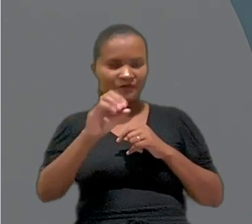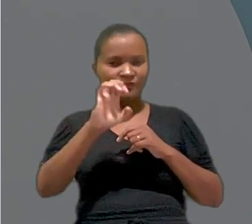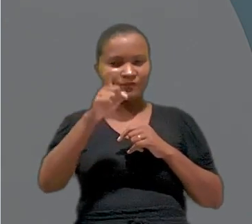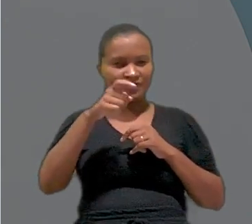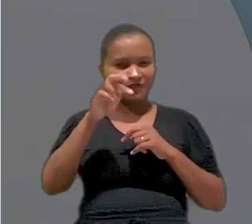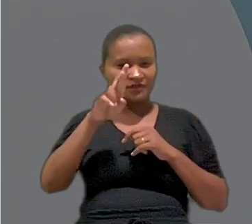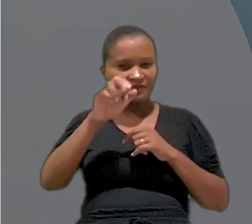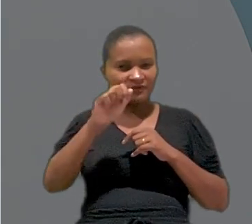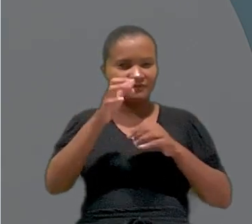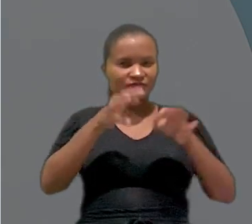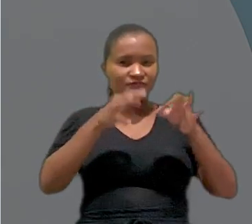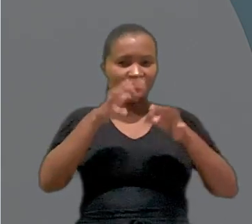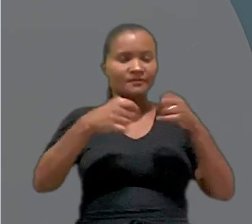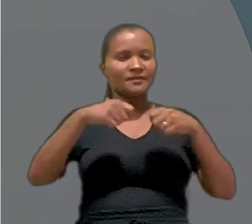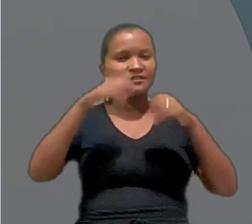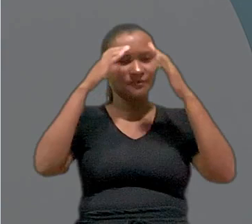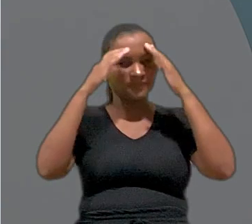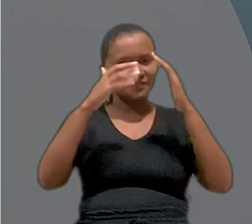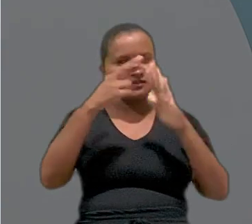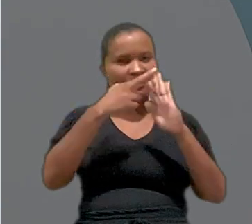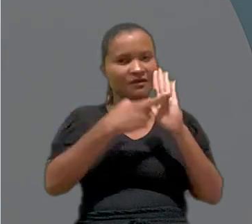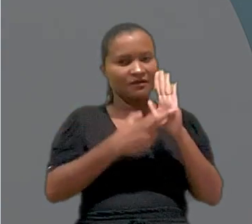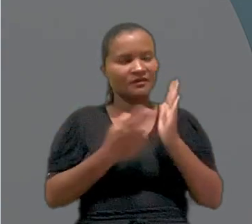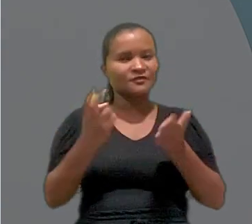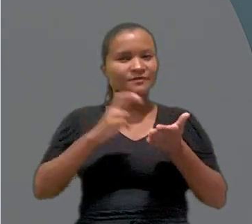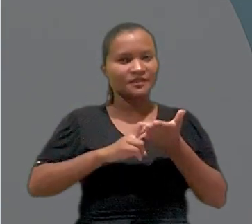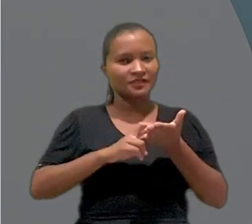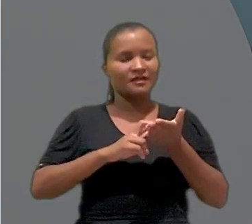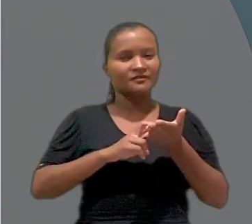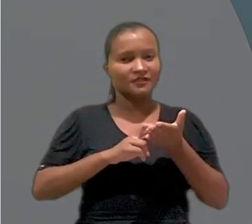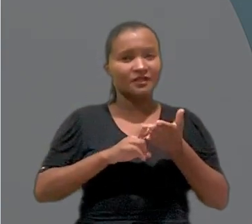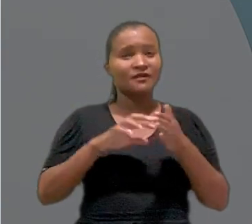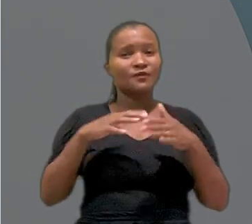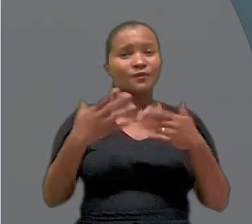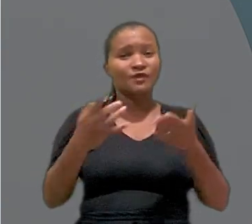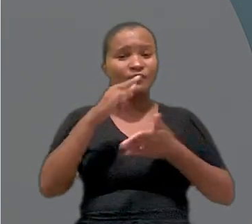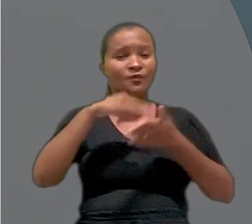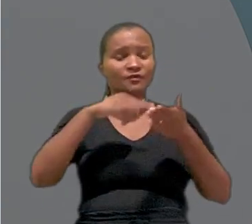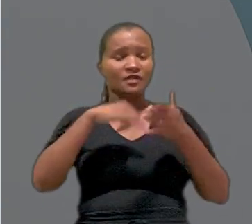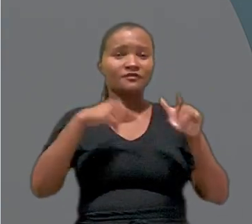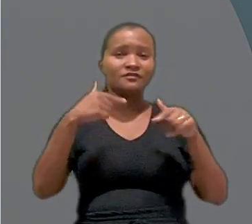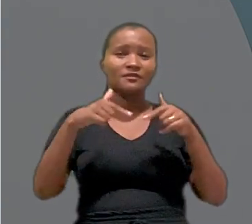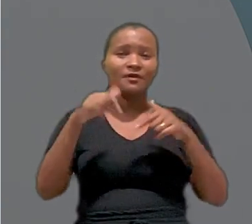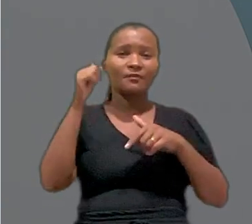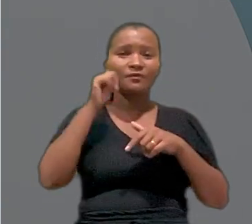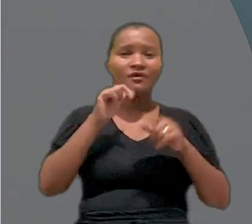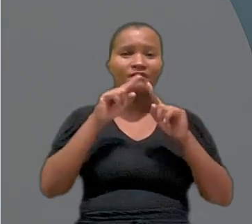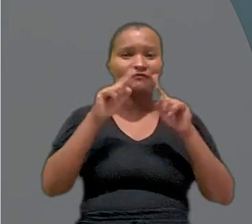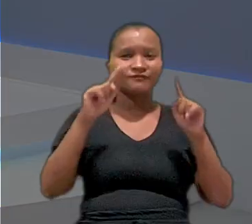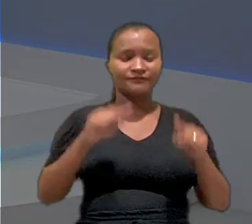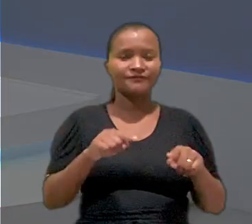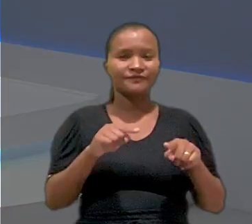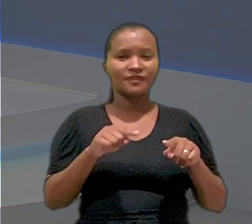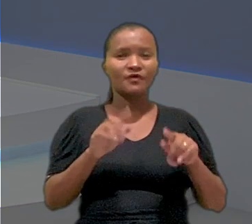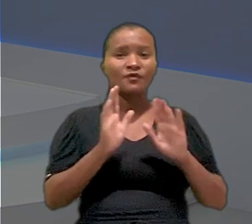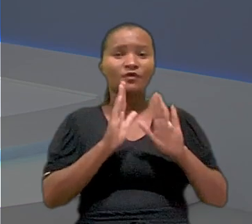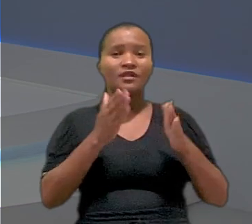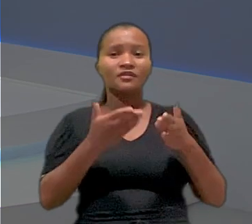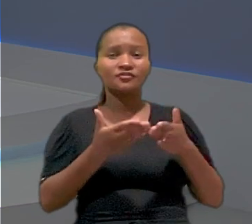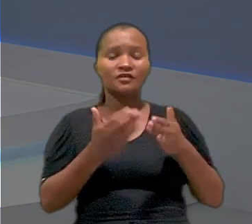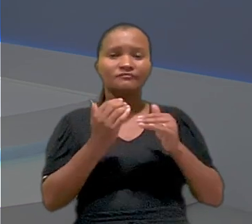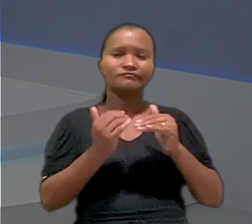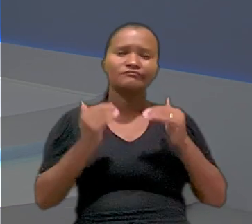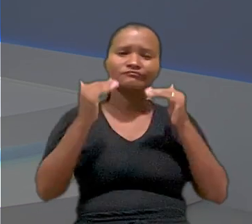deve cumprir a norma coletiva dos bancários em vigor na época do contrato de trabalho de uma empregada. O